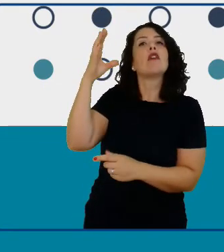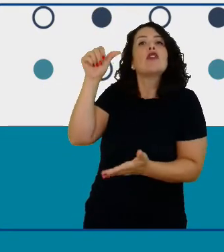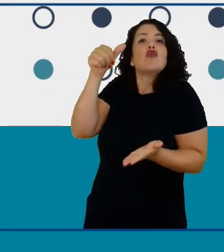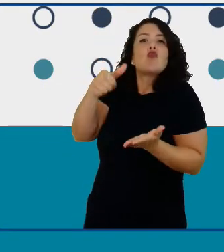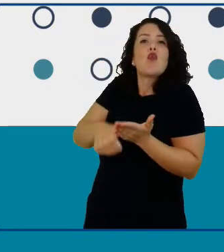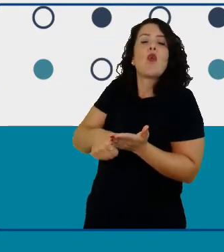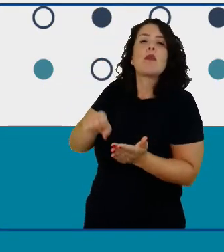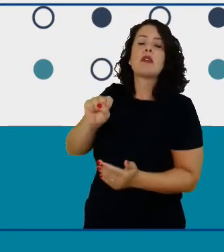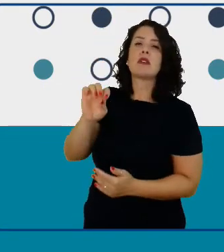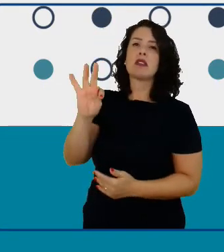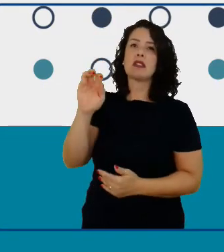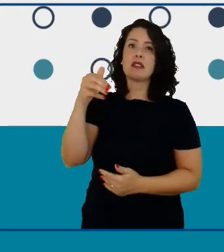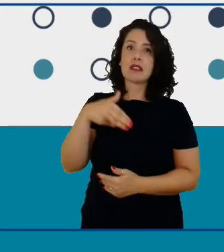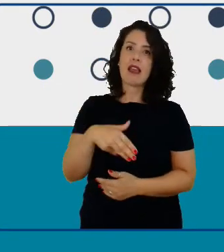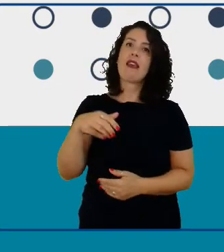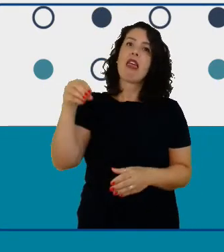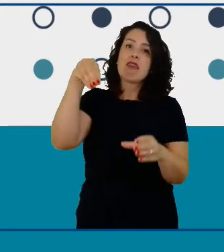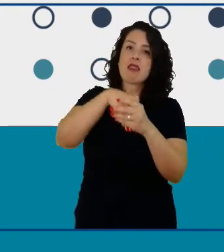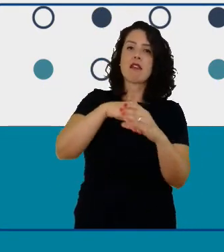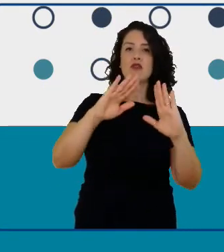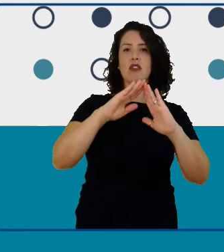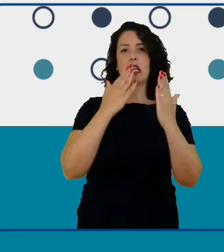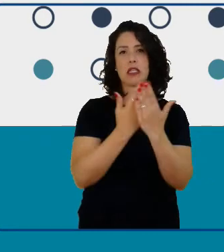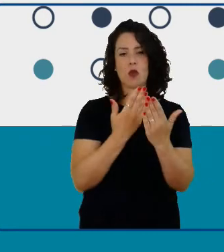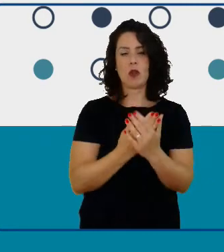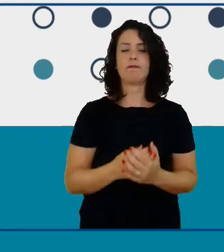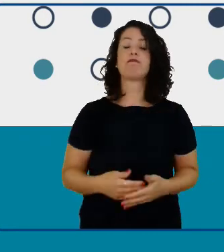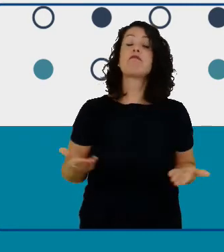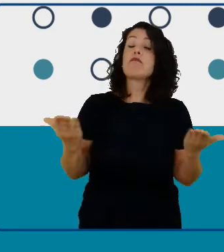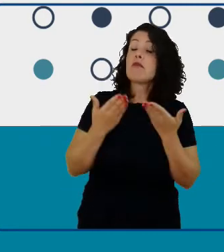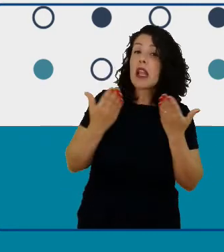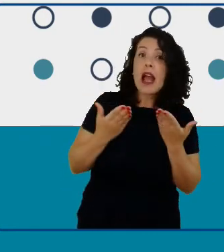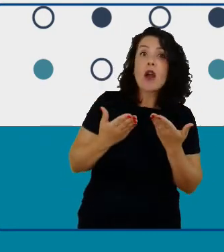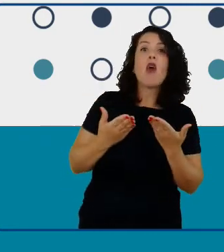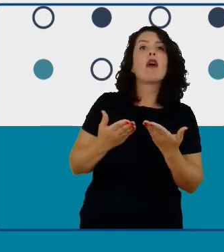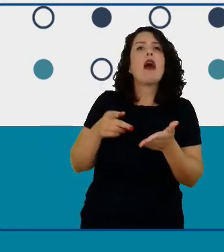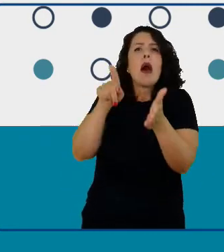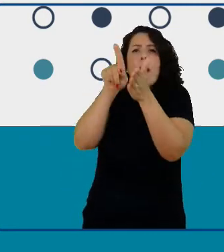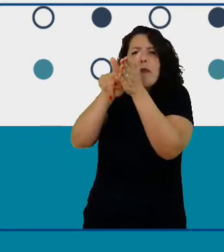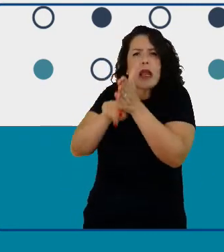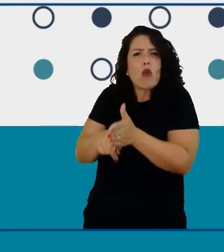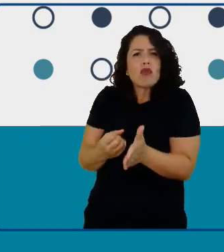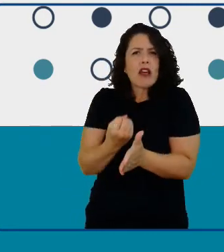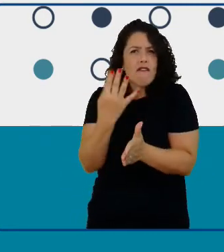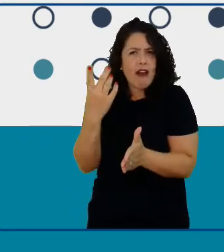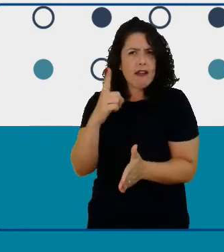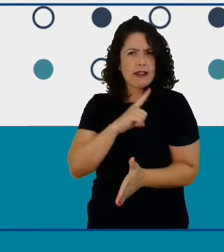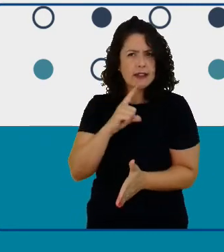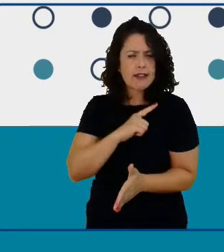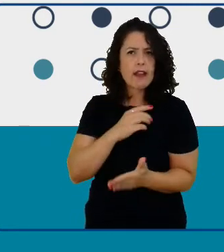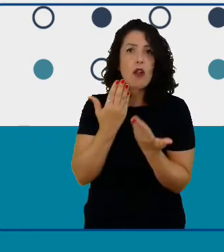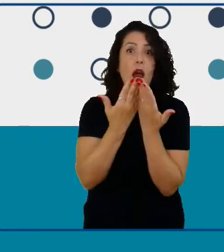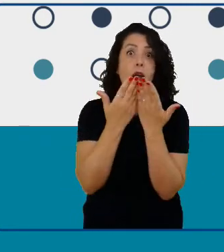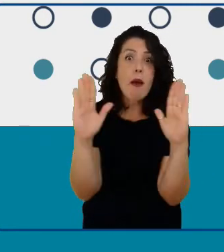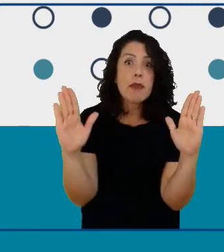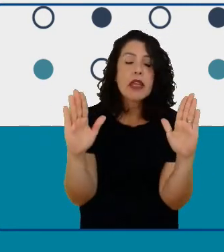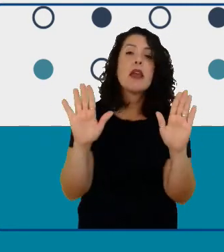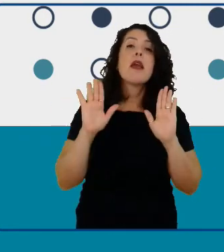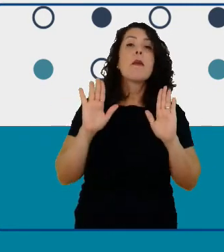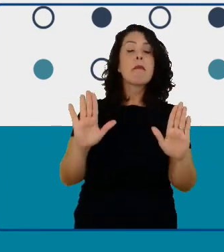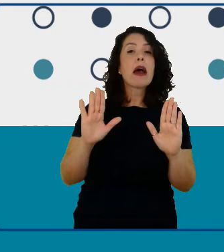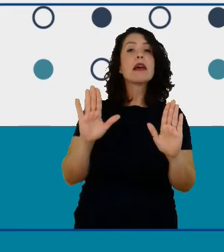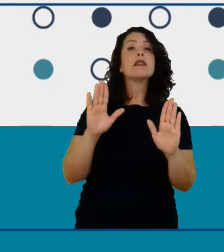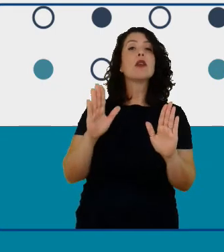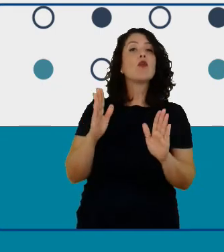abrir o nosso bloco de perguntas eu já estou com alguns comentários aqui mas eu gostaria de começar por esse tópico